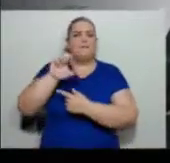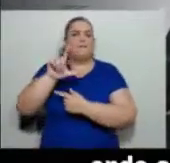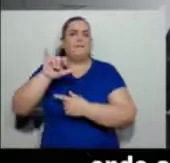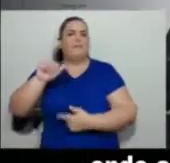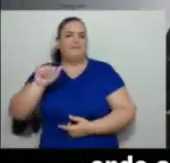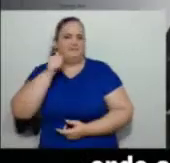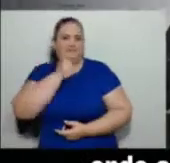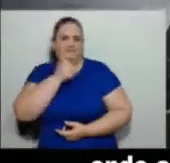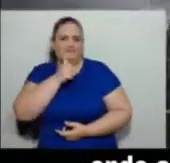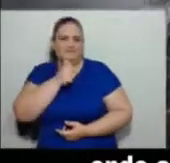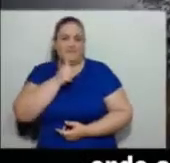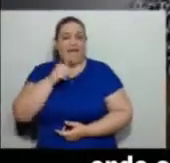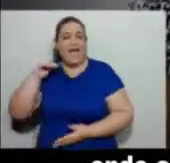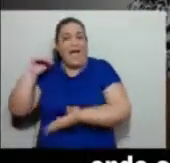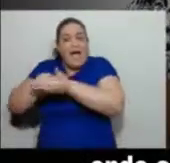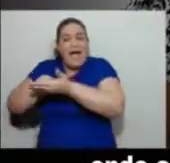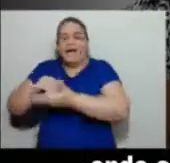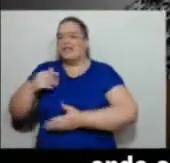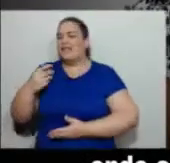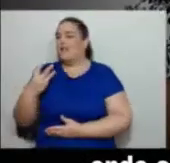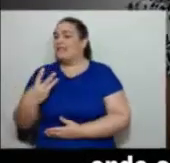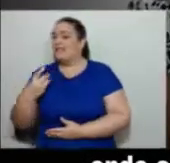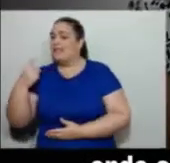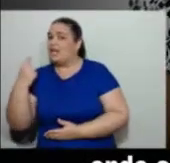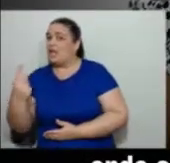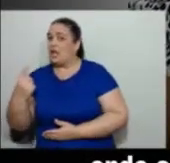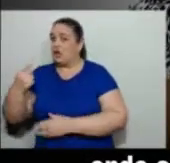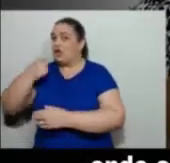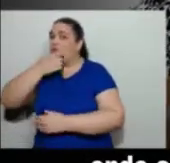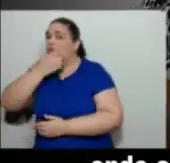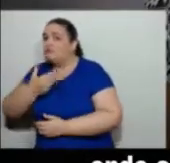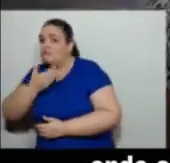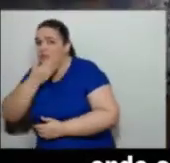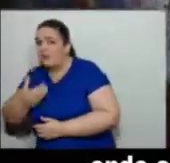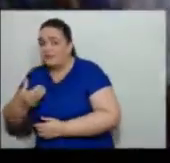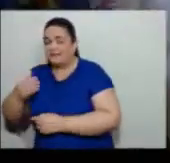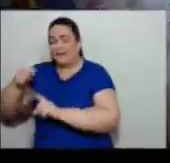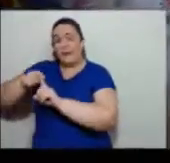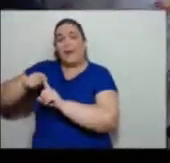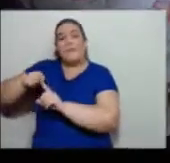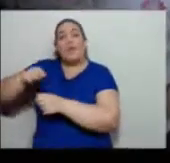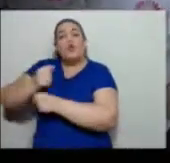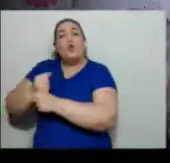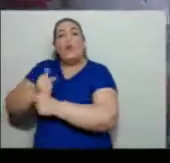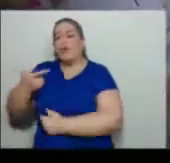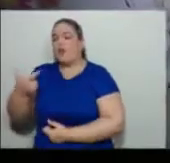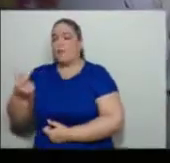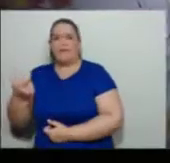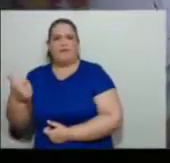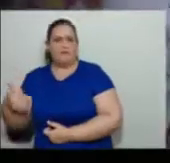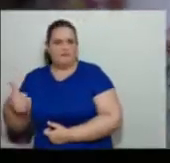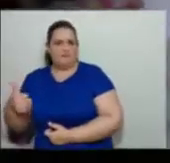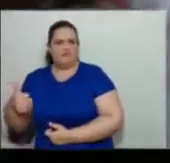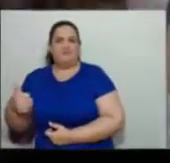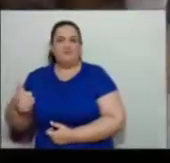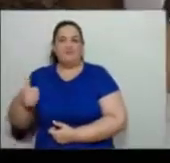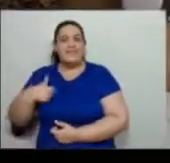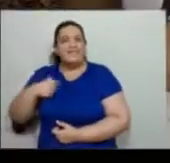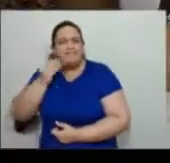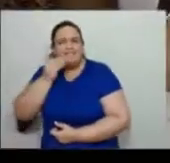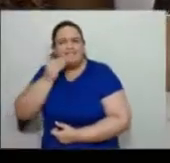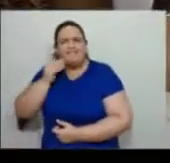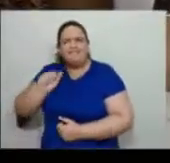onde cumpre mandato até o dia 31 de dezembro de 2021 e vem buscando alavancar e expandir o